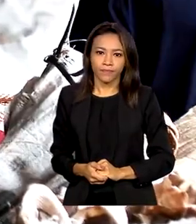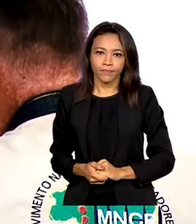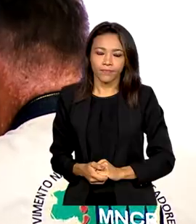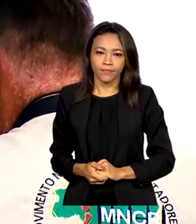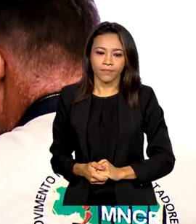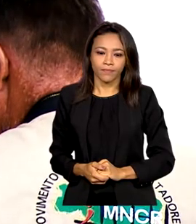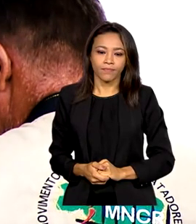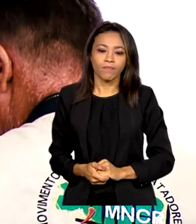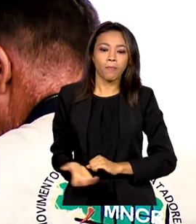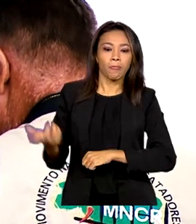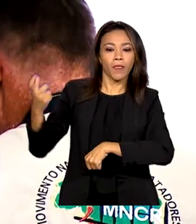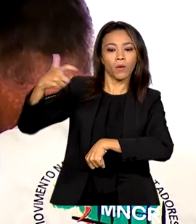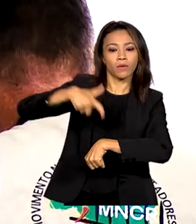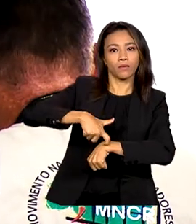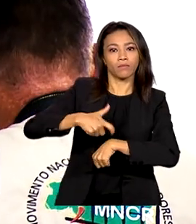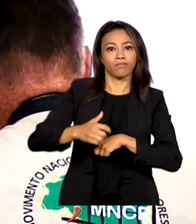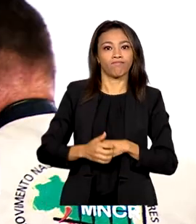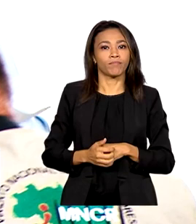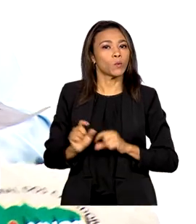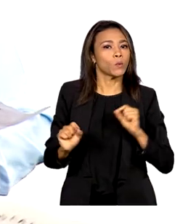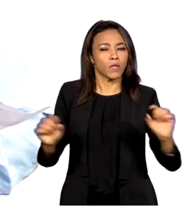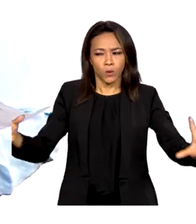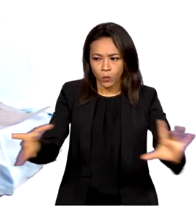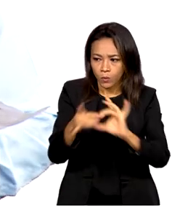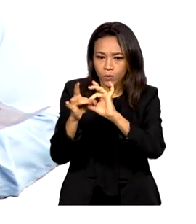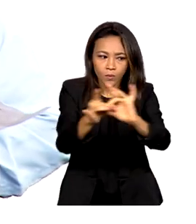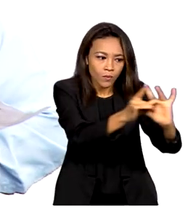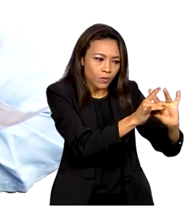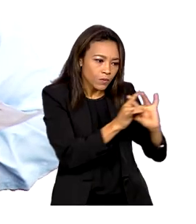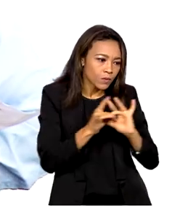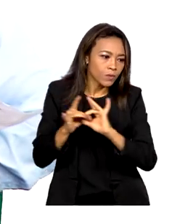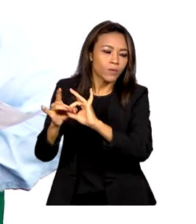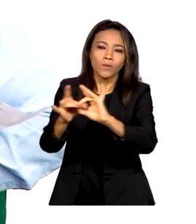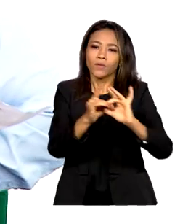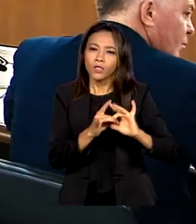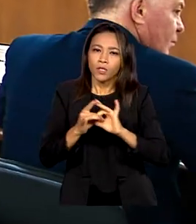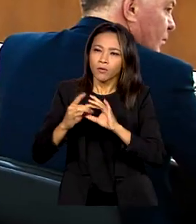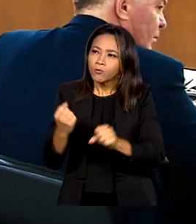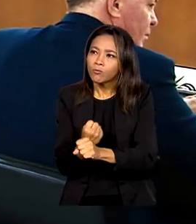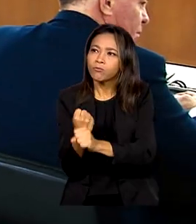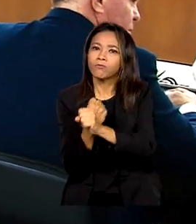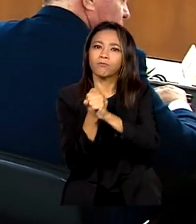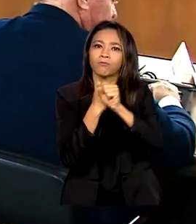É o tempo da união e da reconstrução.